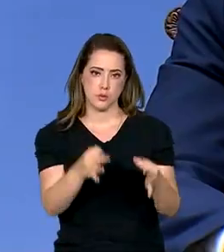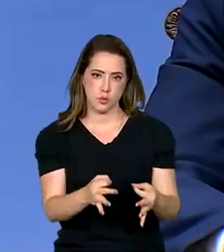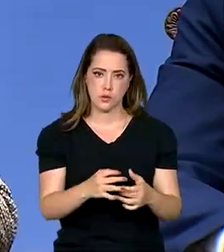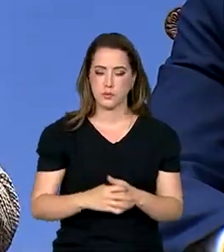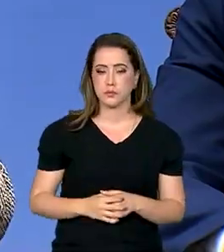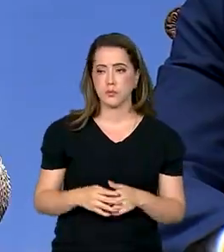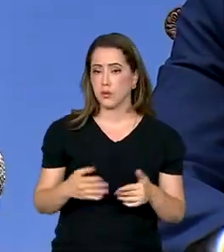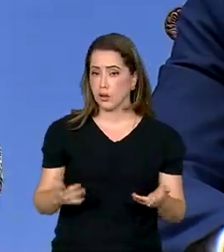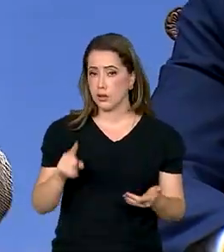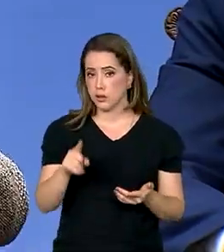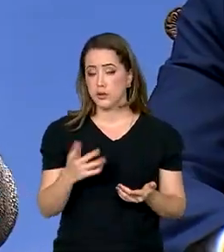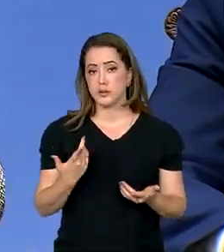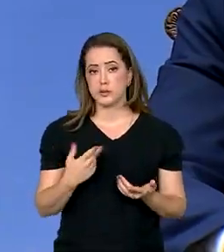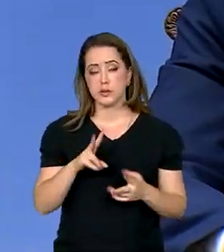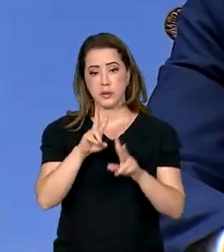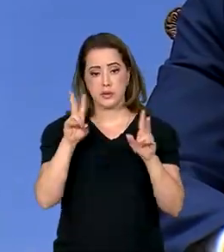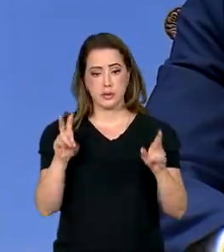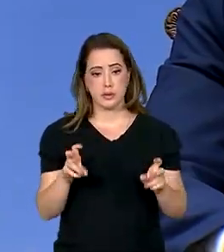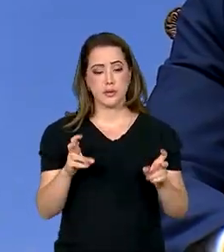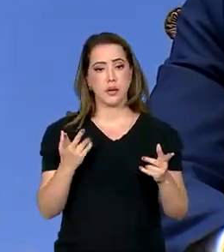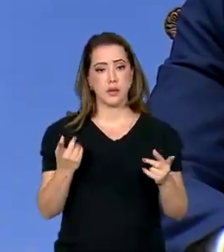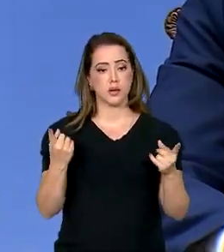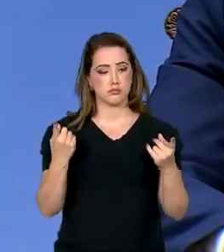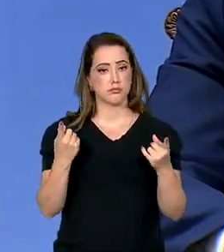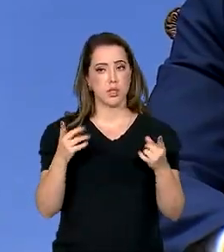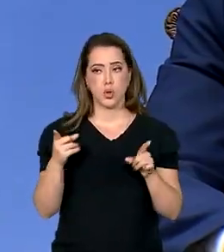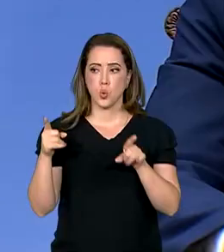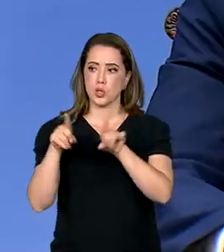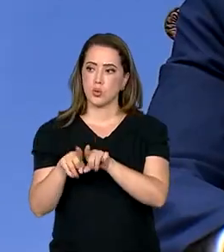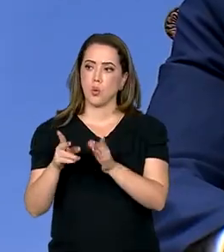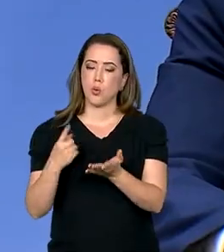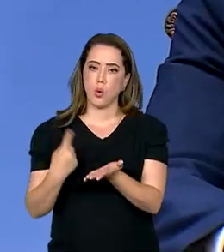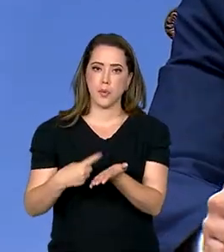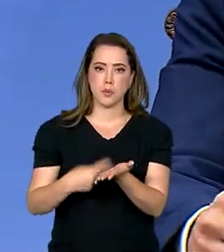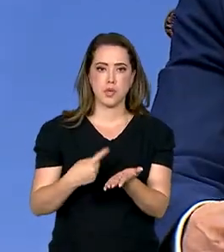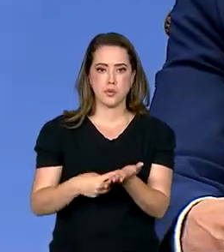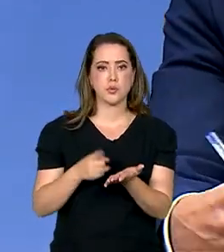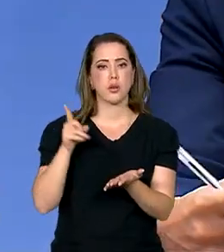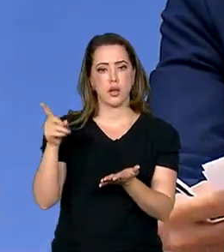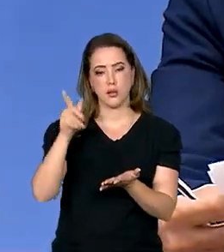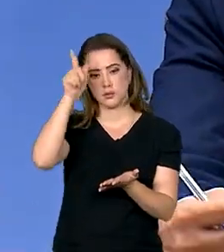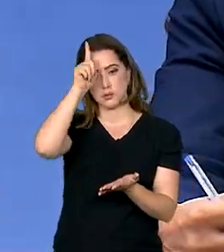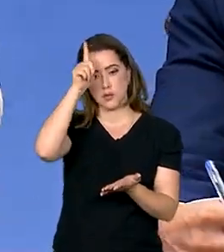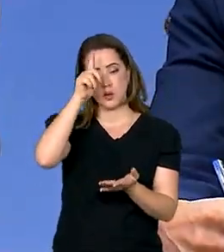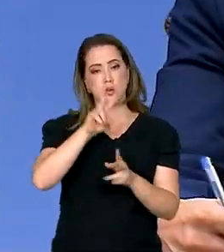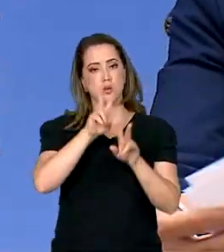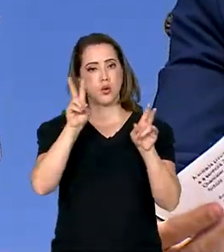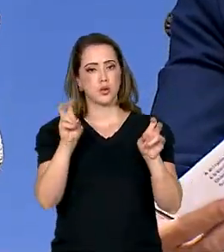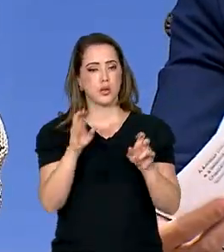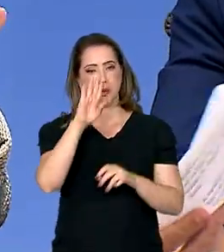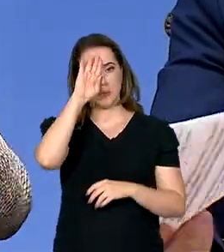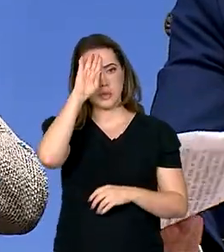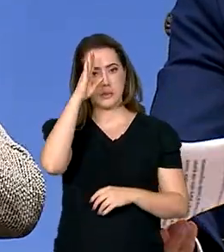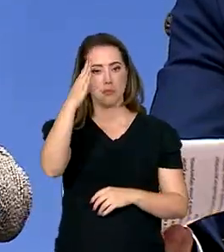Então, esse lema ou esse tema foi proposto pelos nossos parceiros alemães como sendo o guarda